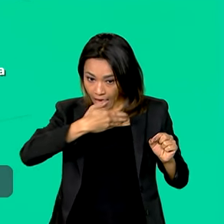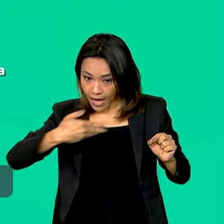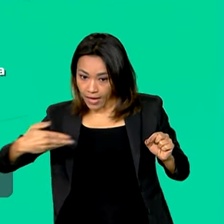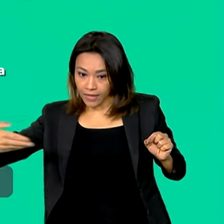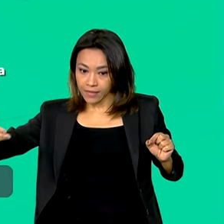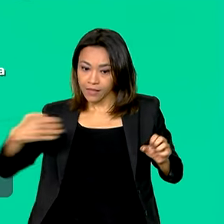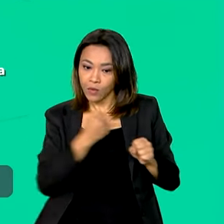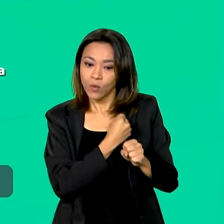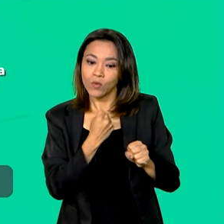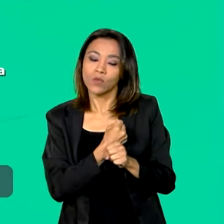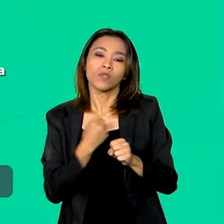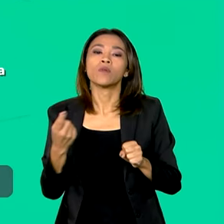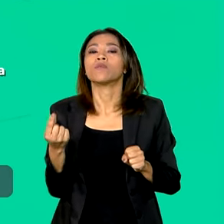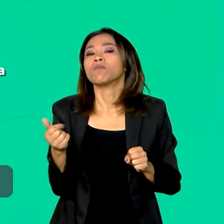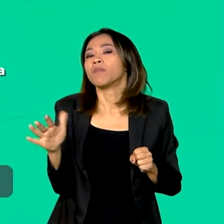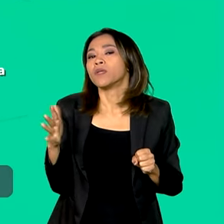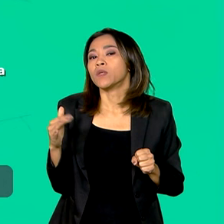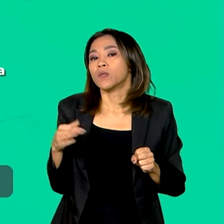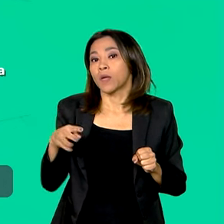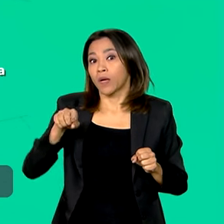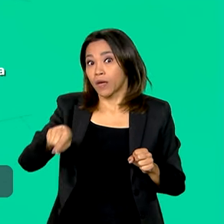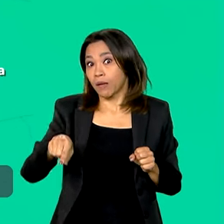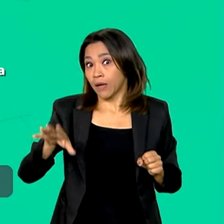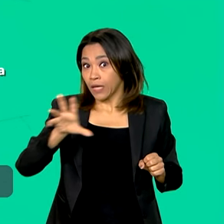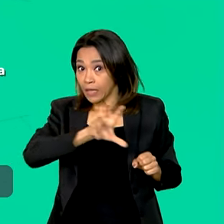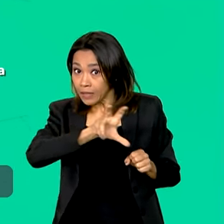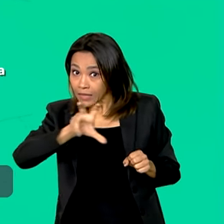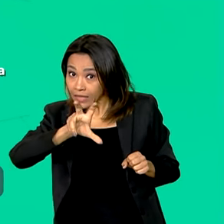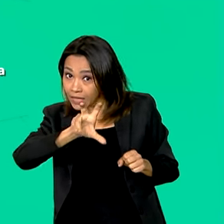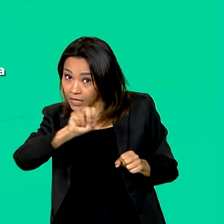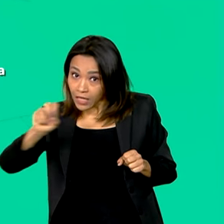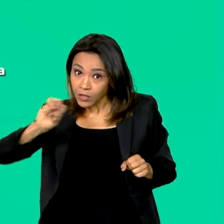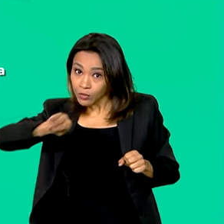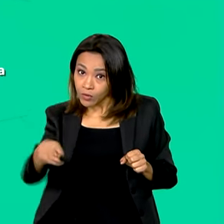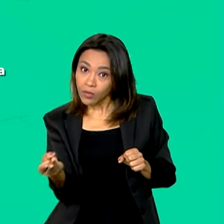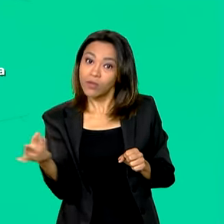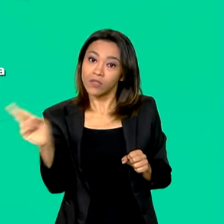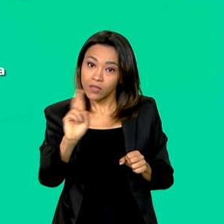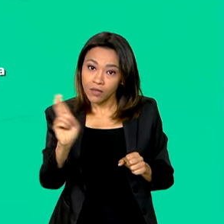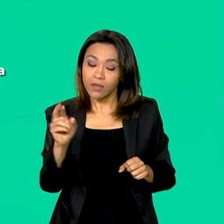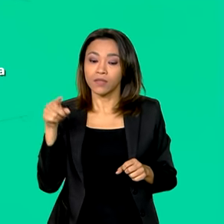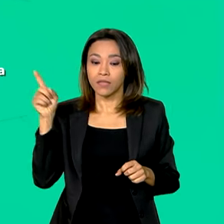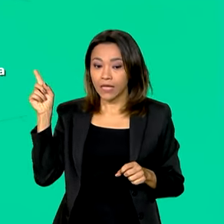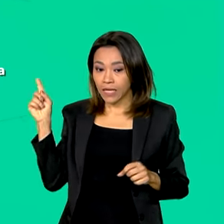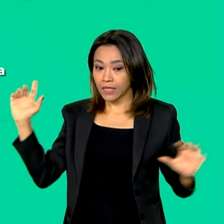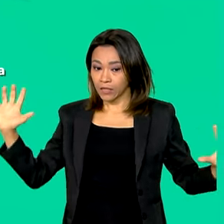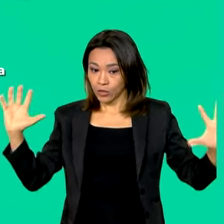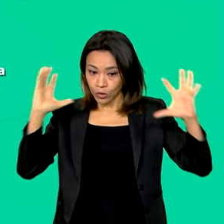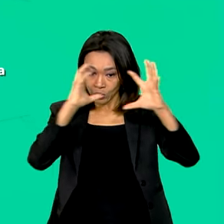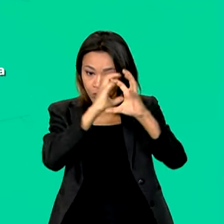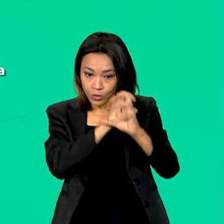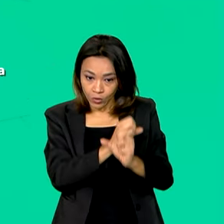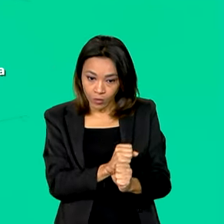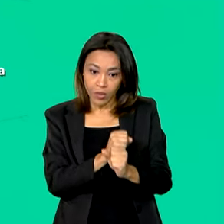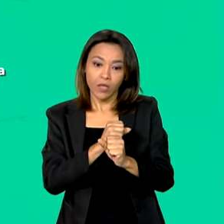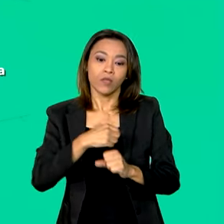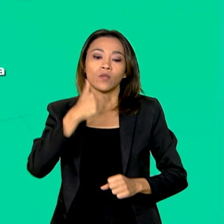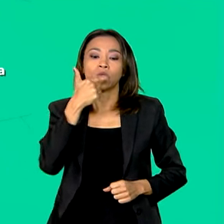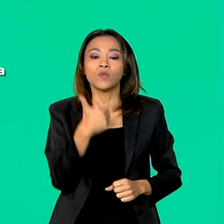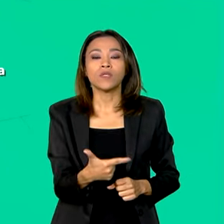está estimada em pouco mais de meio milhão de reais. Ao todo, o canal do Sertão Alagoano terá 250